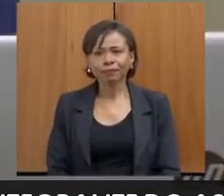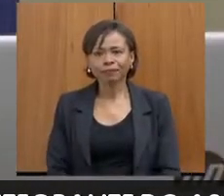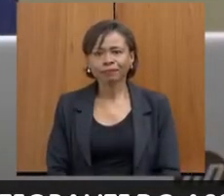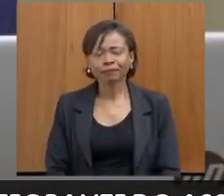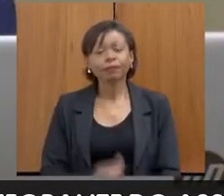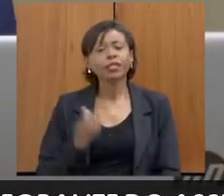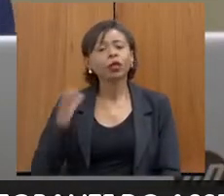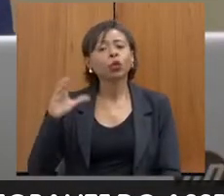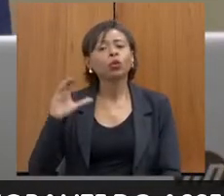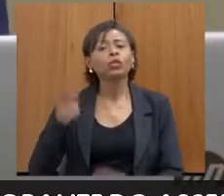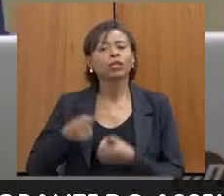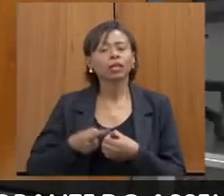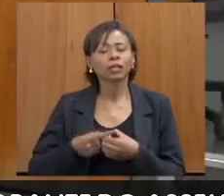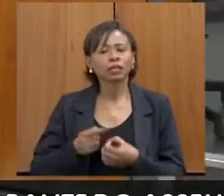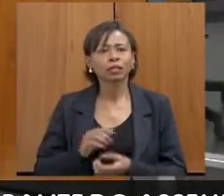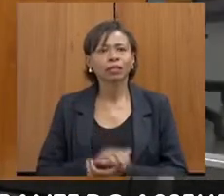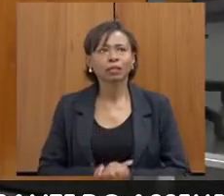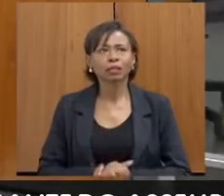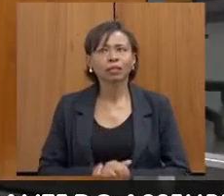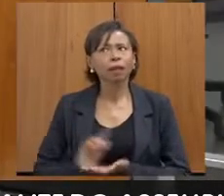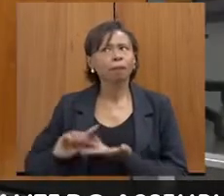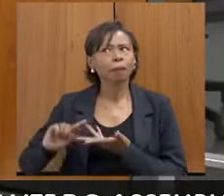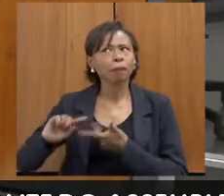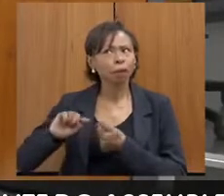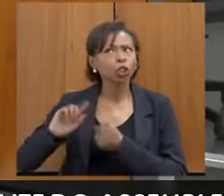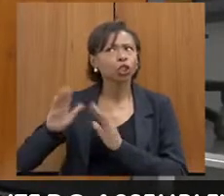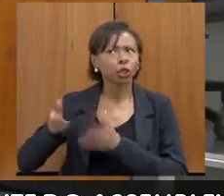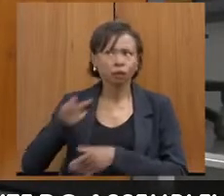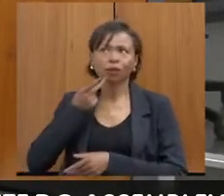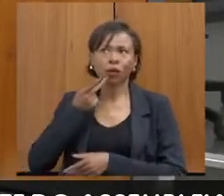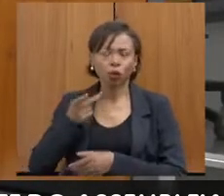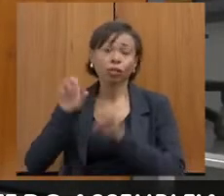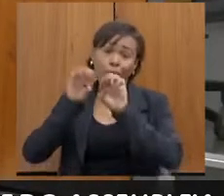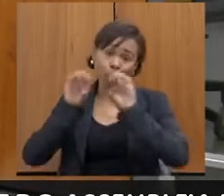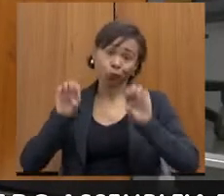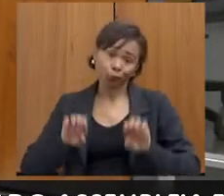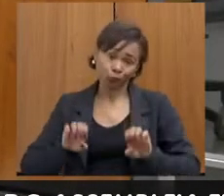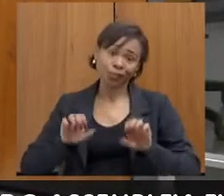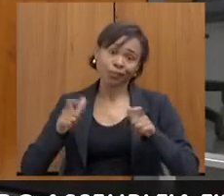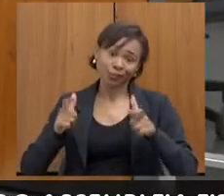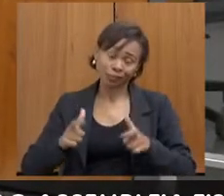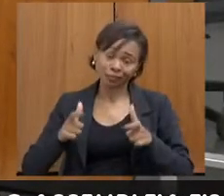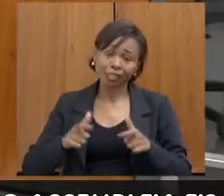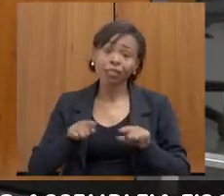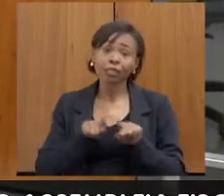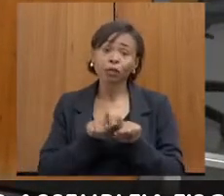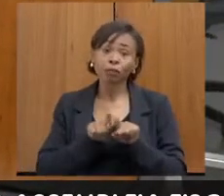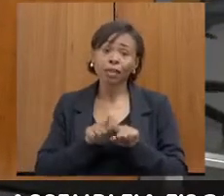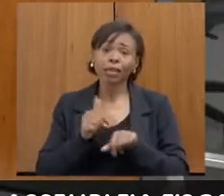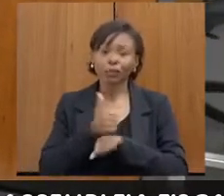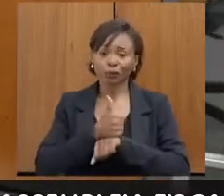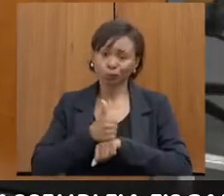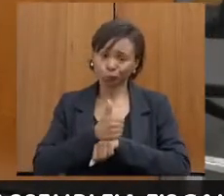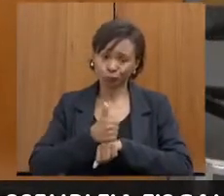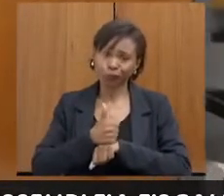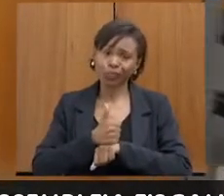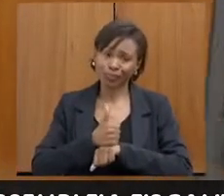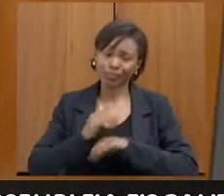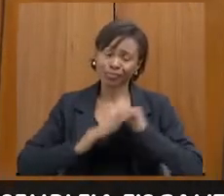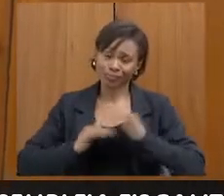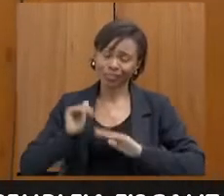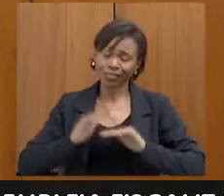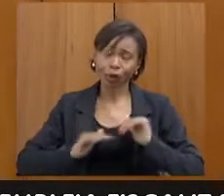Contagem? Além do que as colegas falaram de questão de estrutura, estrutura física, essa questão do profissional. Hoje, gente já tem